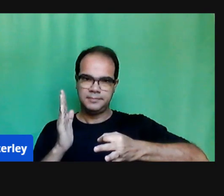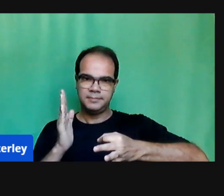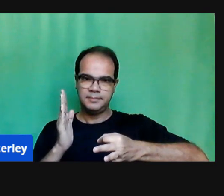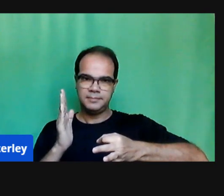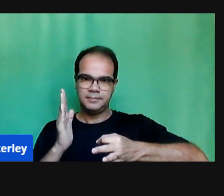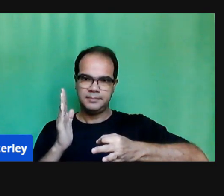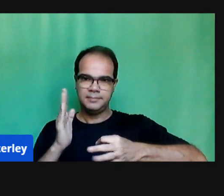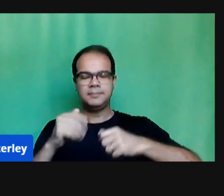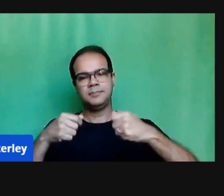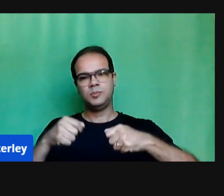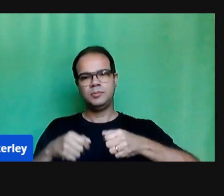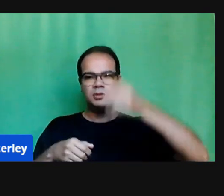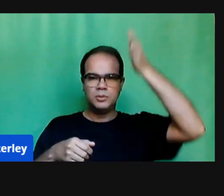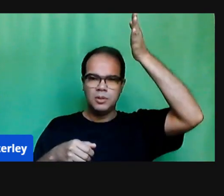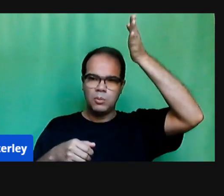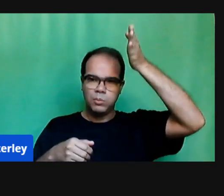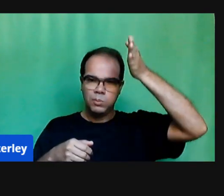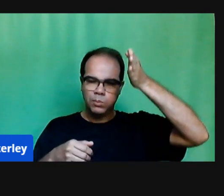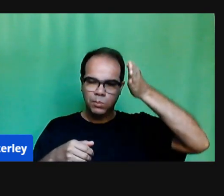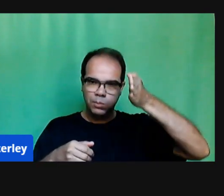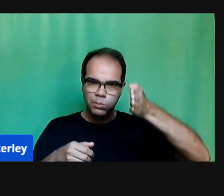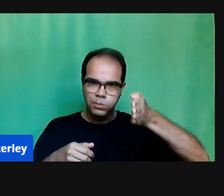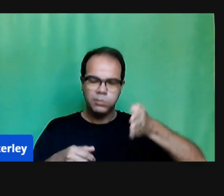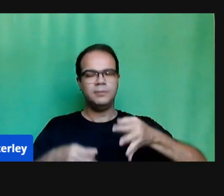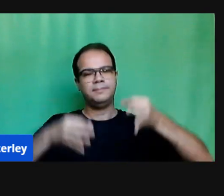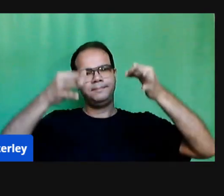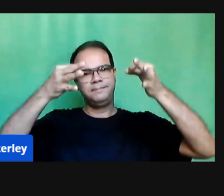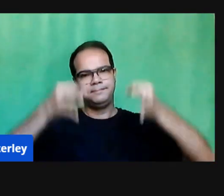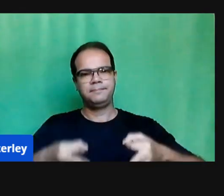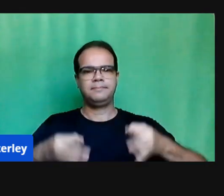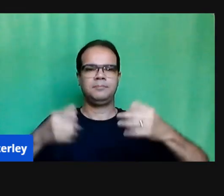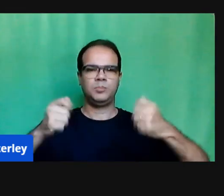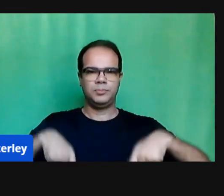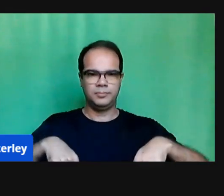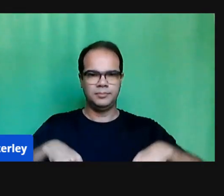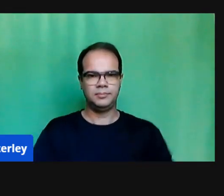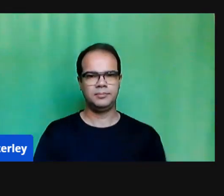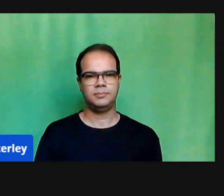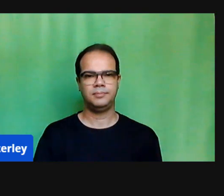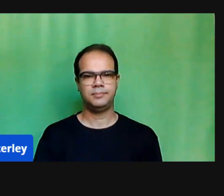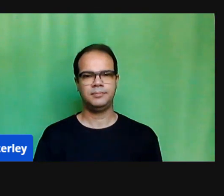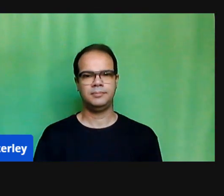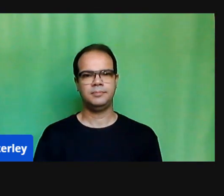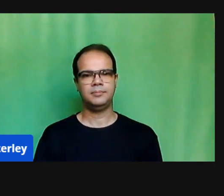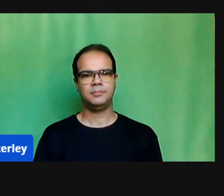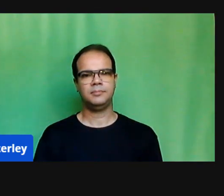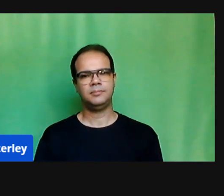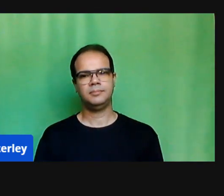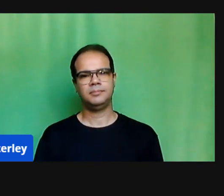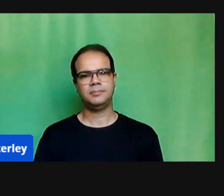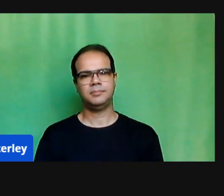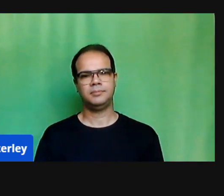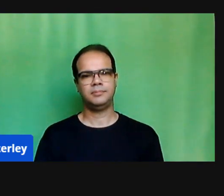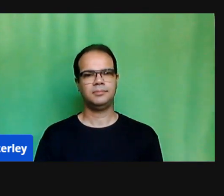por conta da questão biosanitária, e depois que os riscos são,